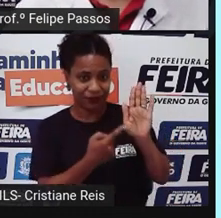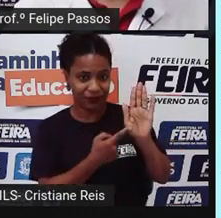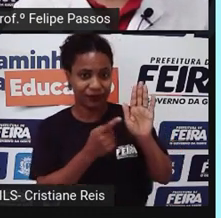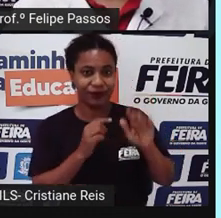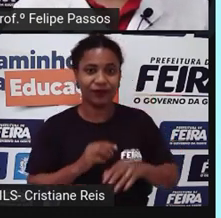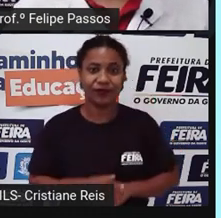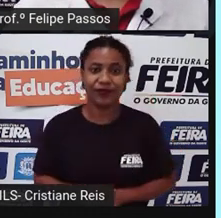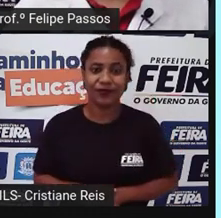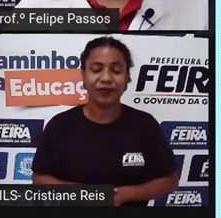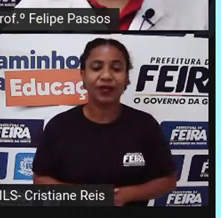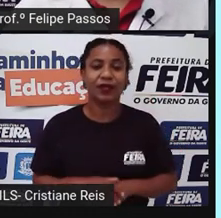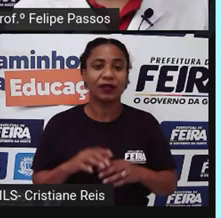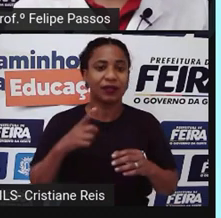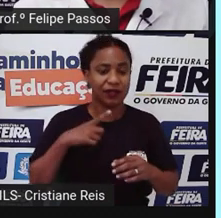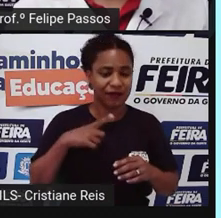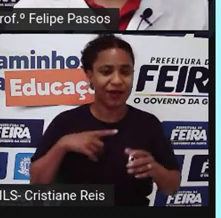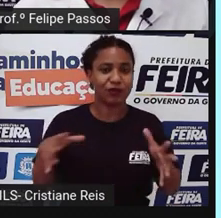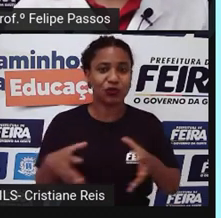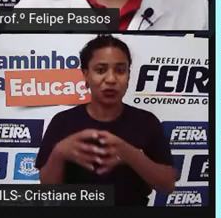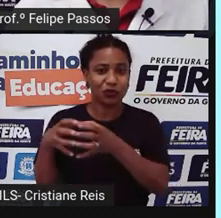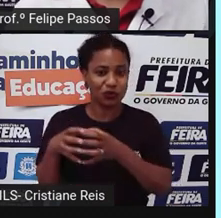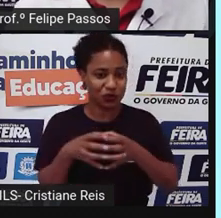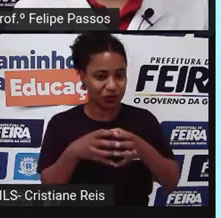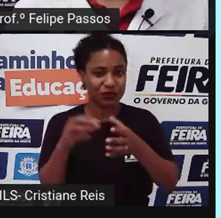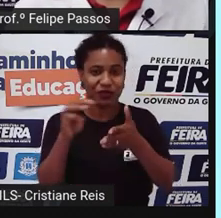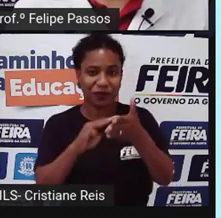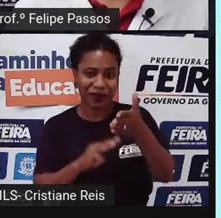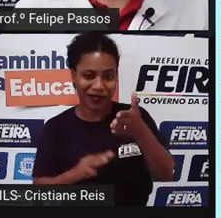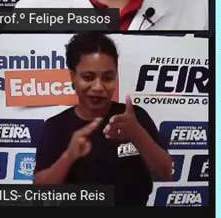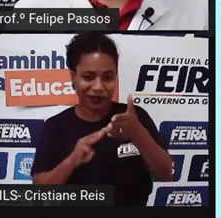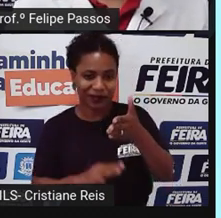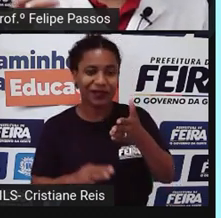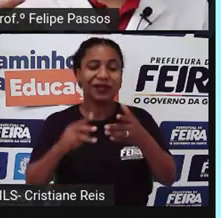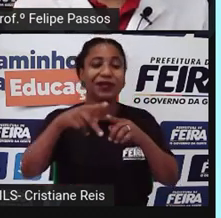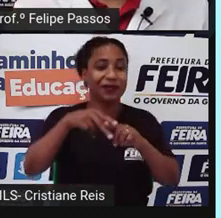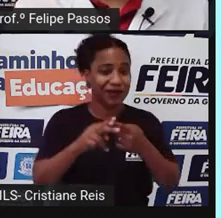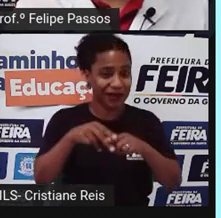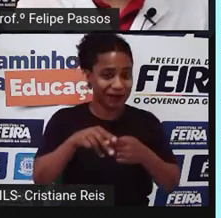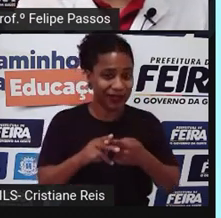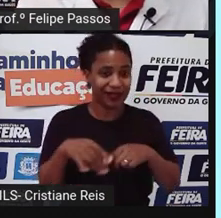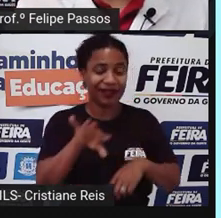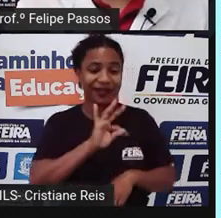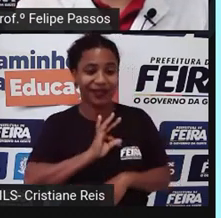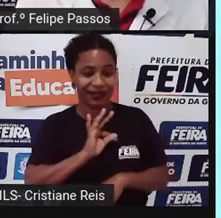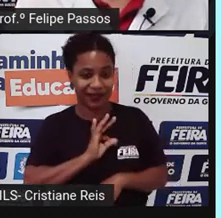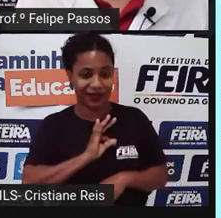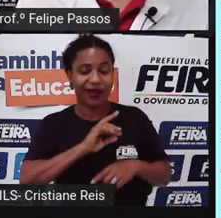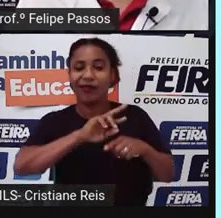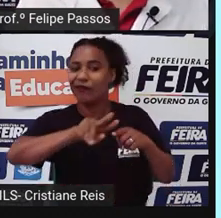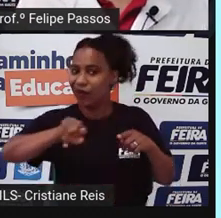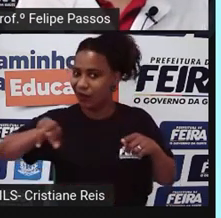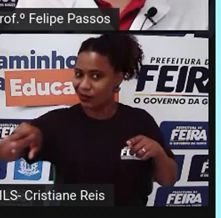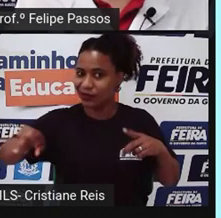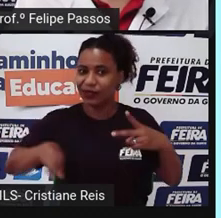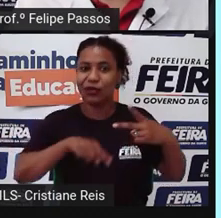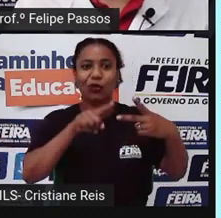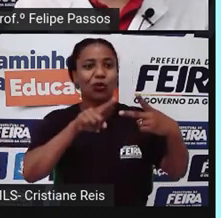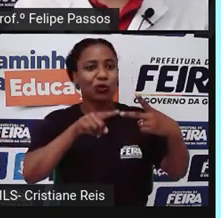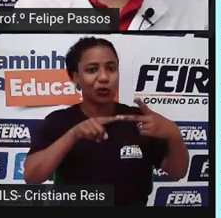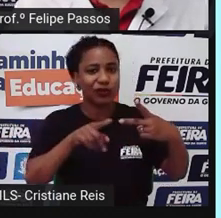Conjunto de processos, métodos, técnicas e ferramentas. Então a tecnologia pode ser associada a isso. 2.